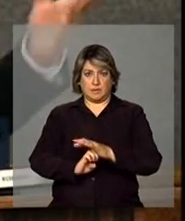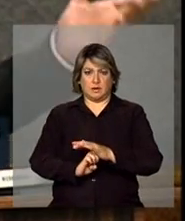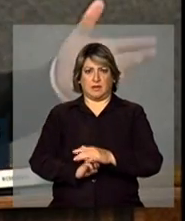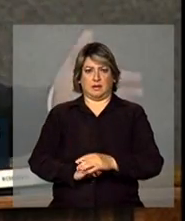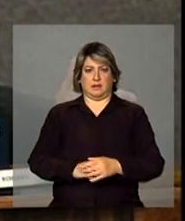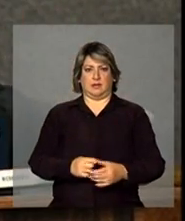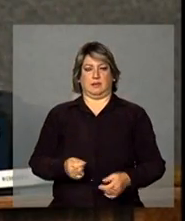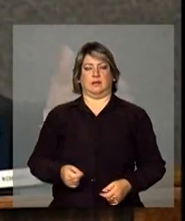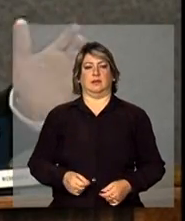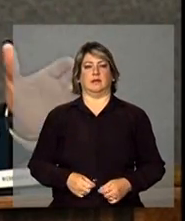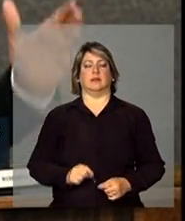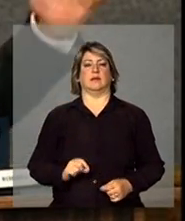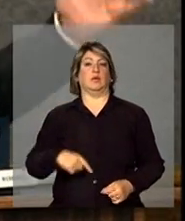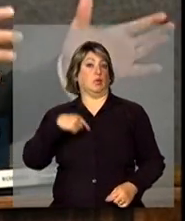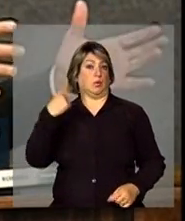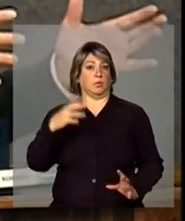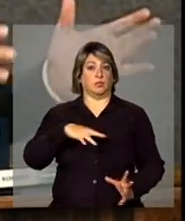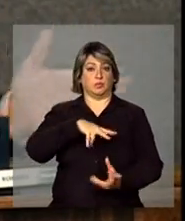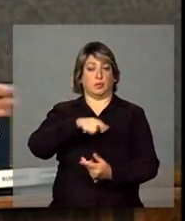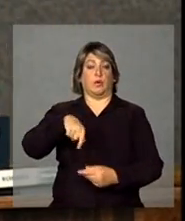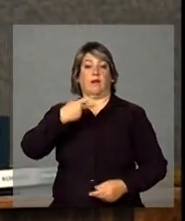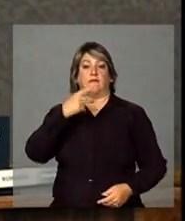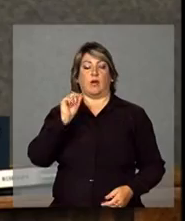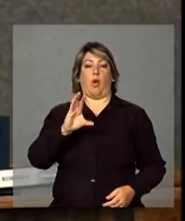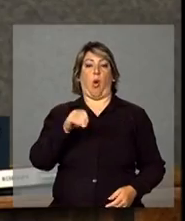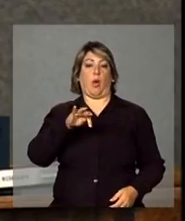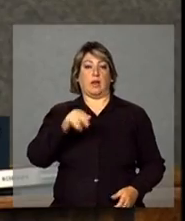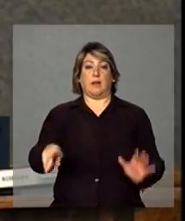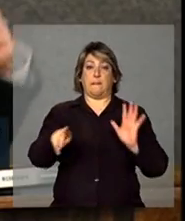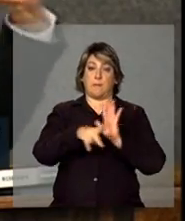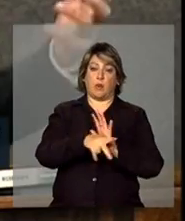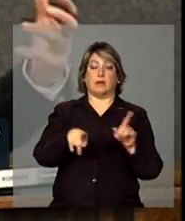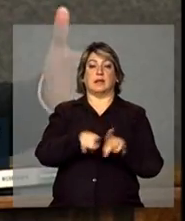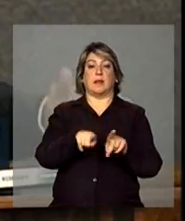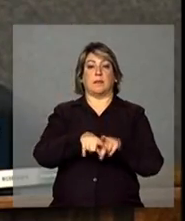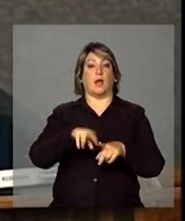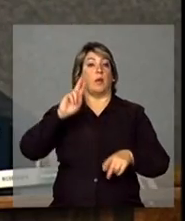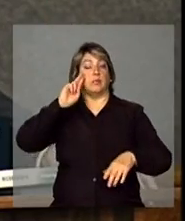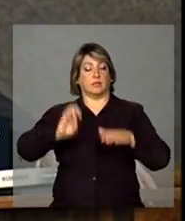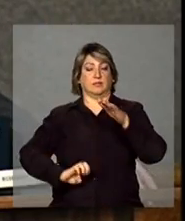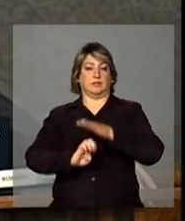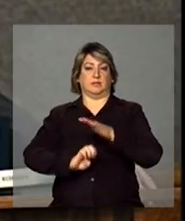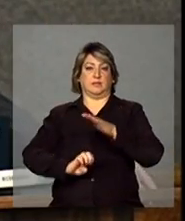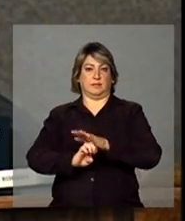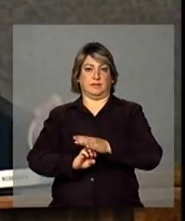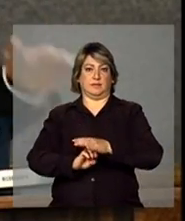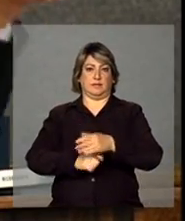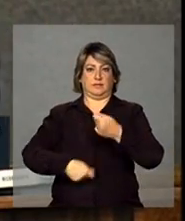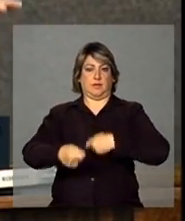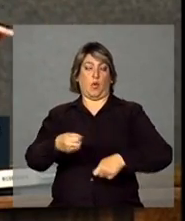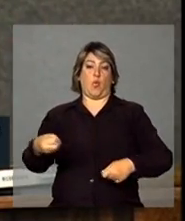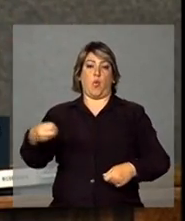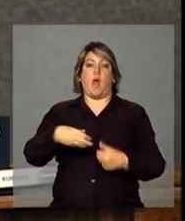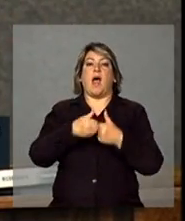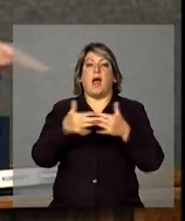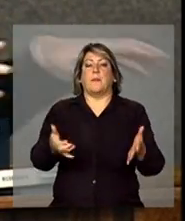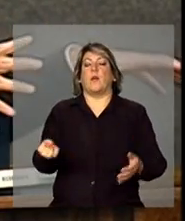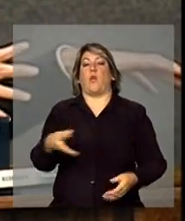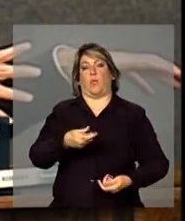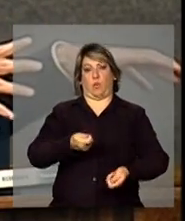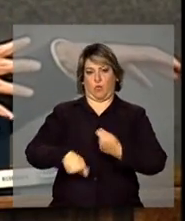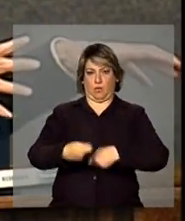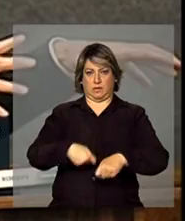colocado internacionalmente, são conta próprias e empregadores. Essa é a medida de empreendedorismo. Os da base estão